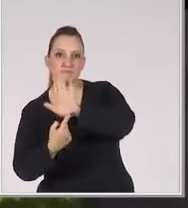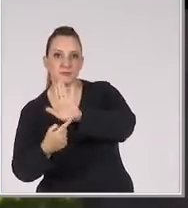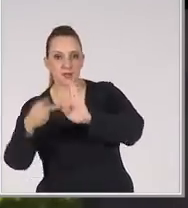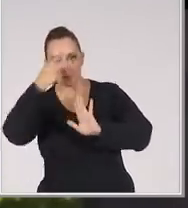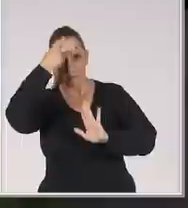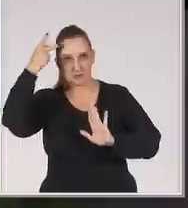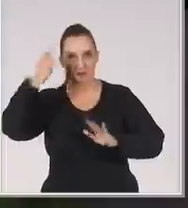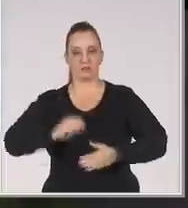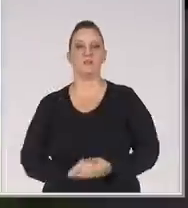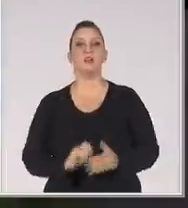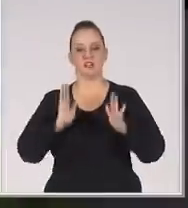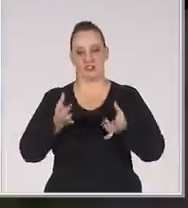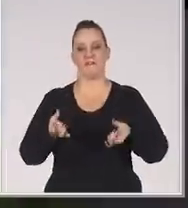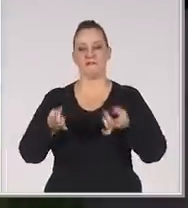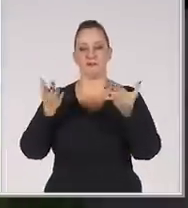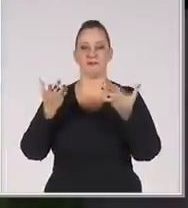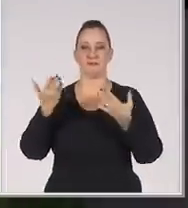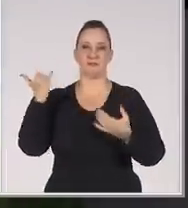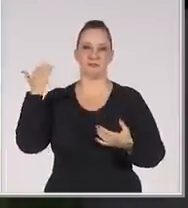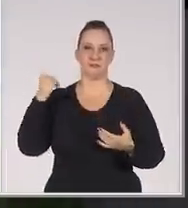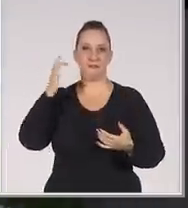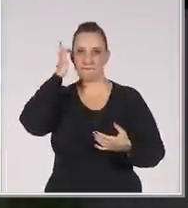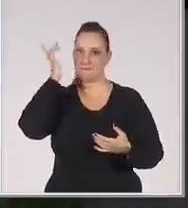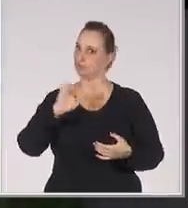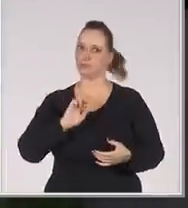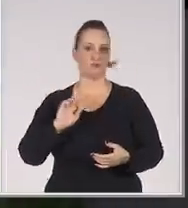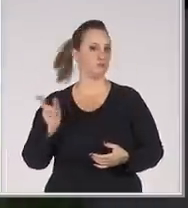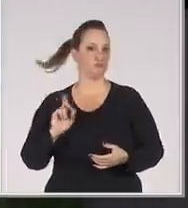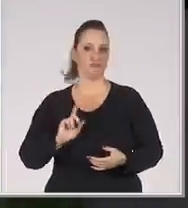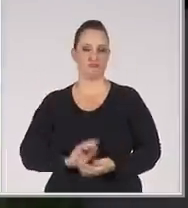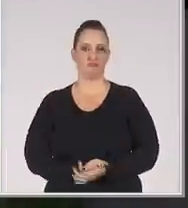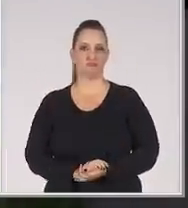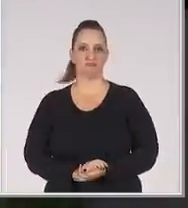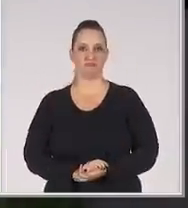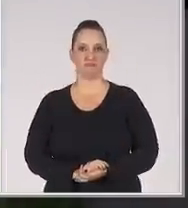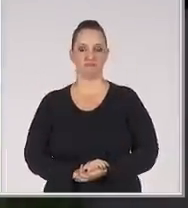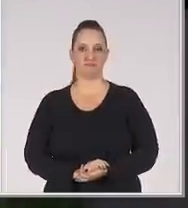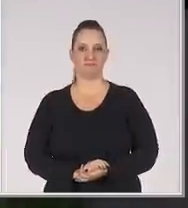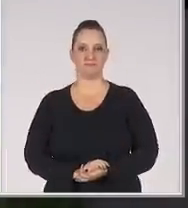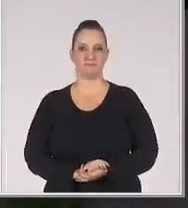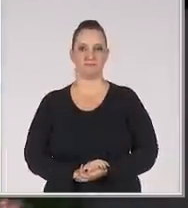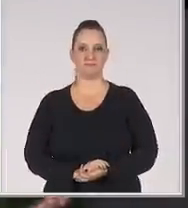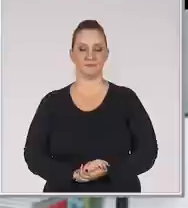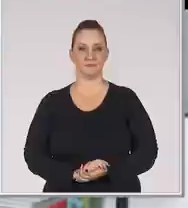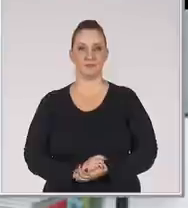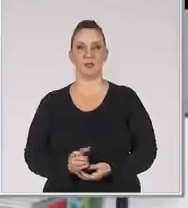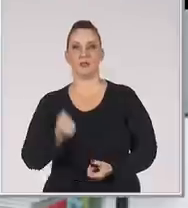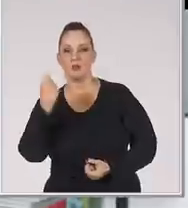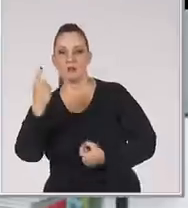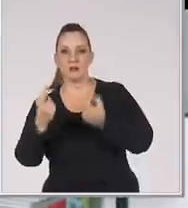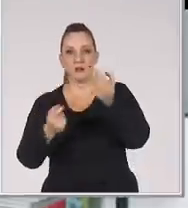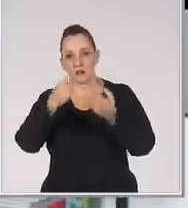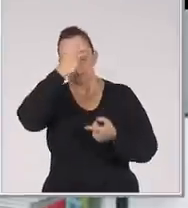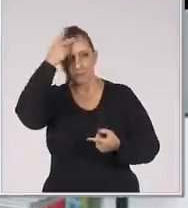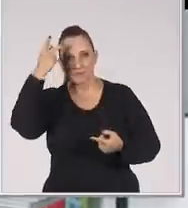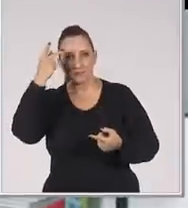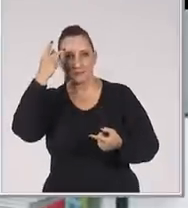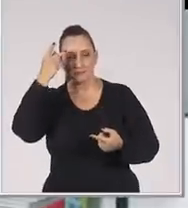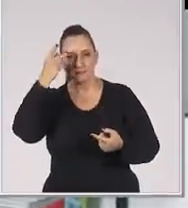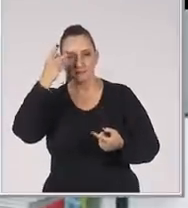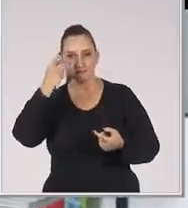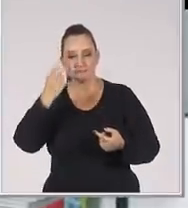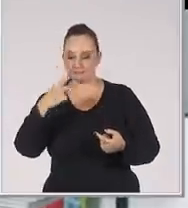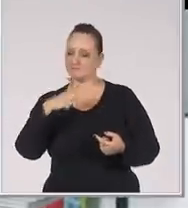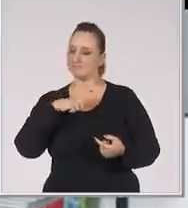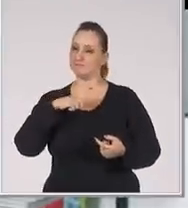outra pessoa Eu já vendi muito Não é fácil vender Não é fácil vender Algumas pessoas parecem